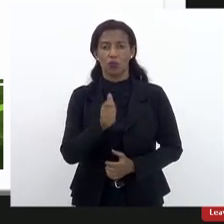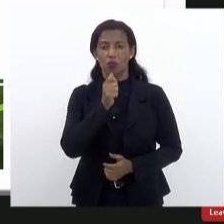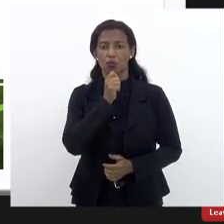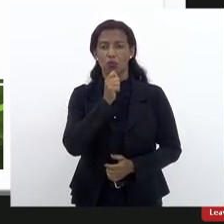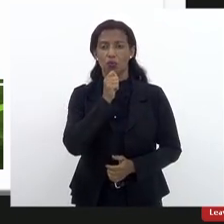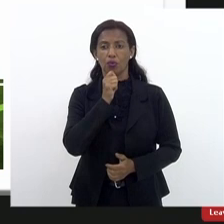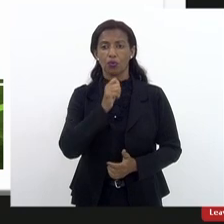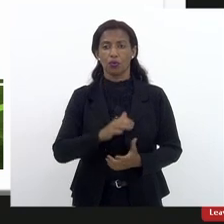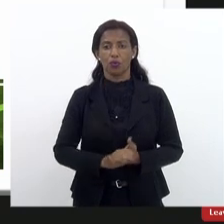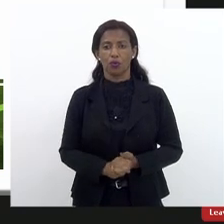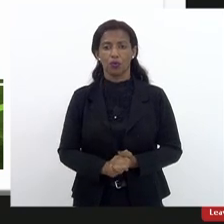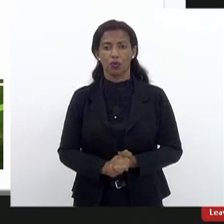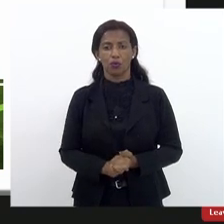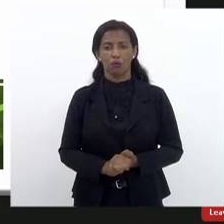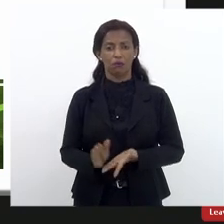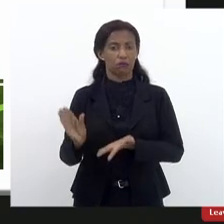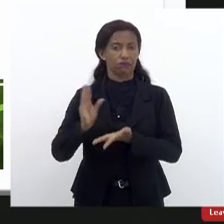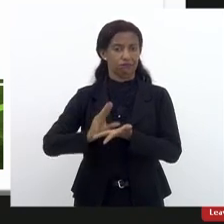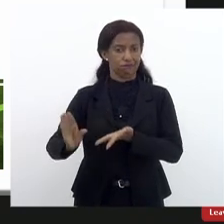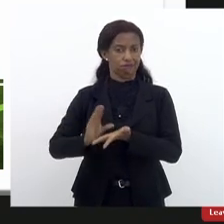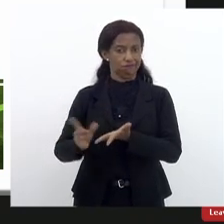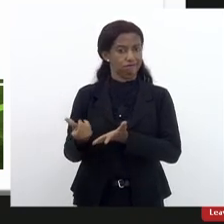recursos financeiros